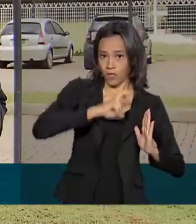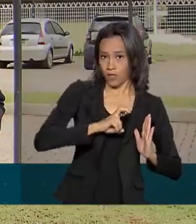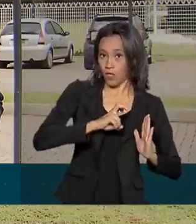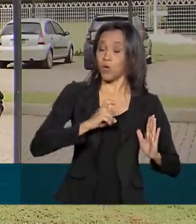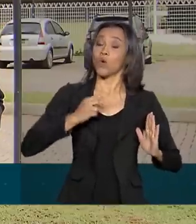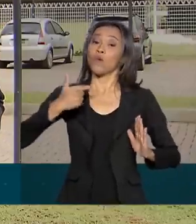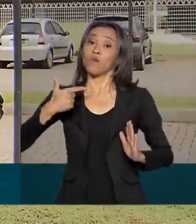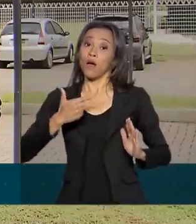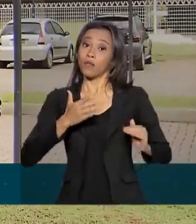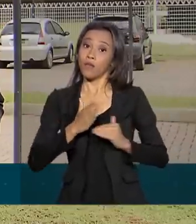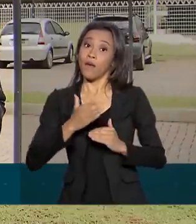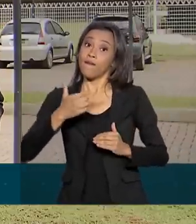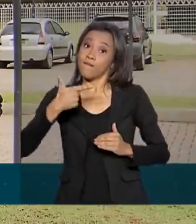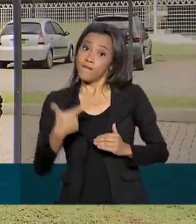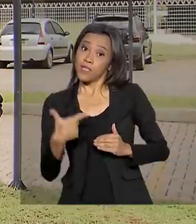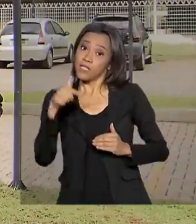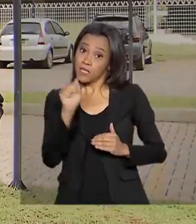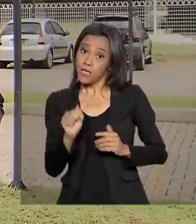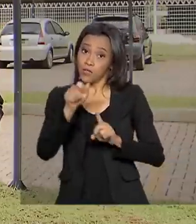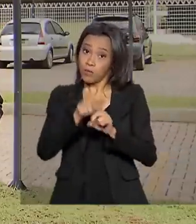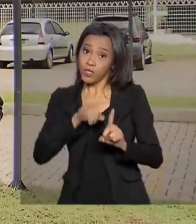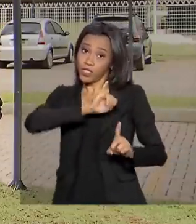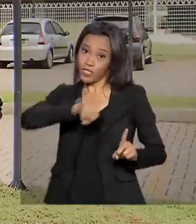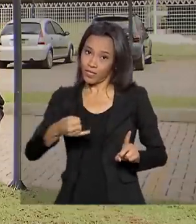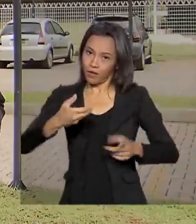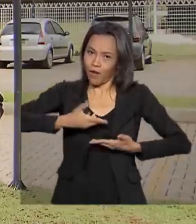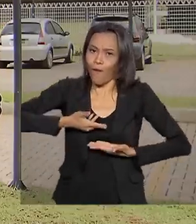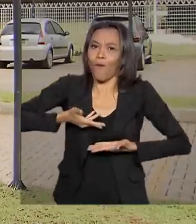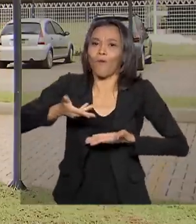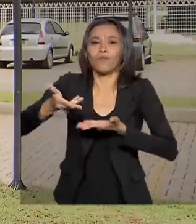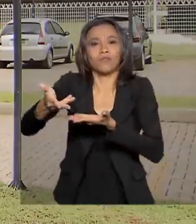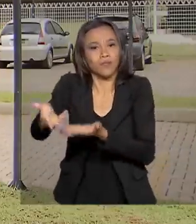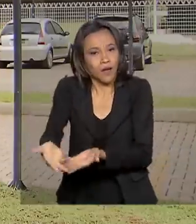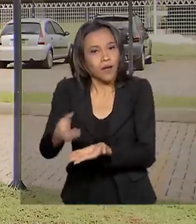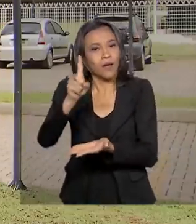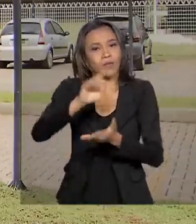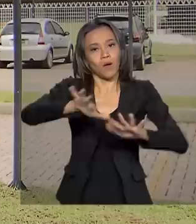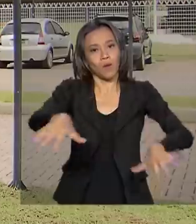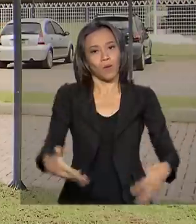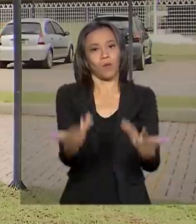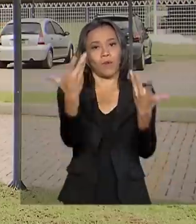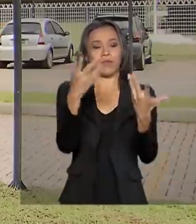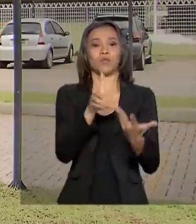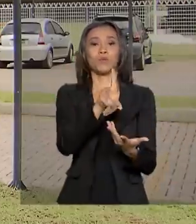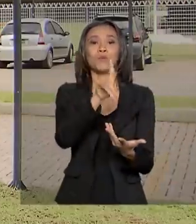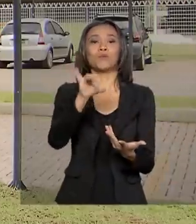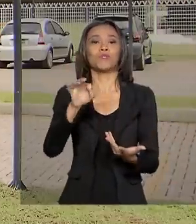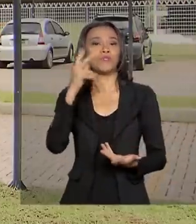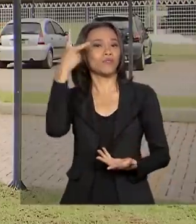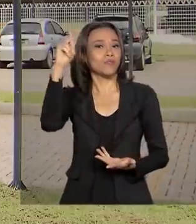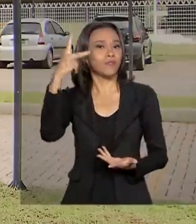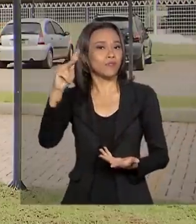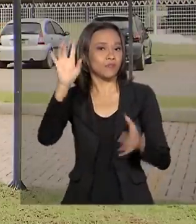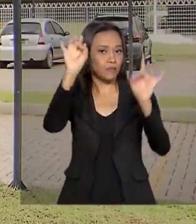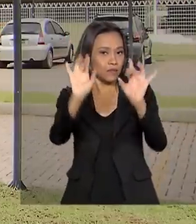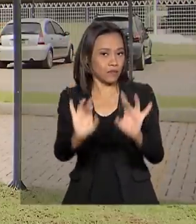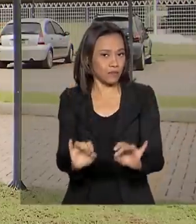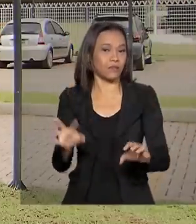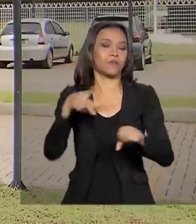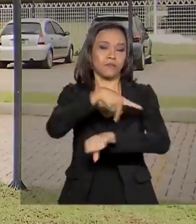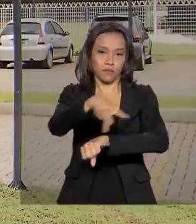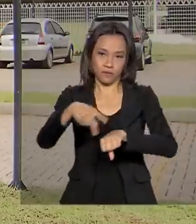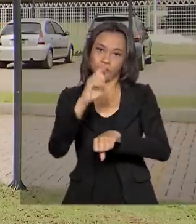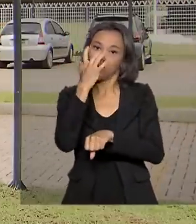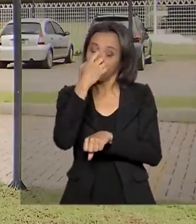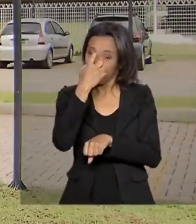27 de janeiro. Ele é convidado de honra nas comemorações do Dia da República. O presidente também deve se